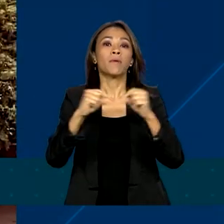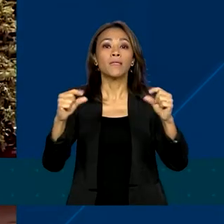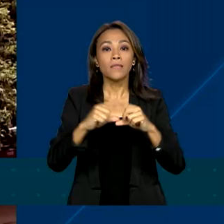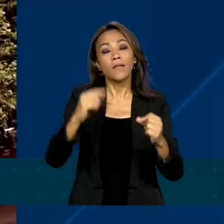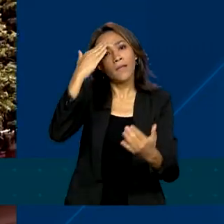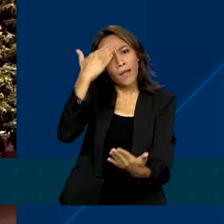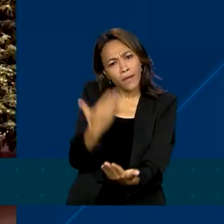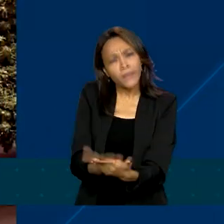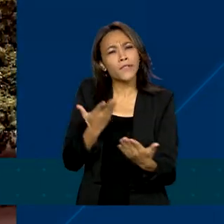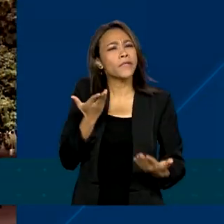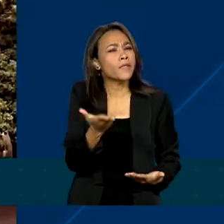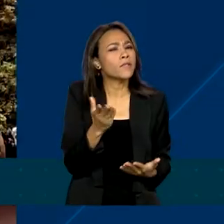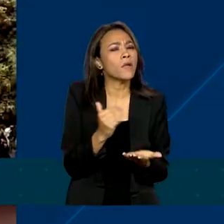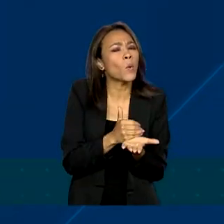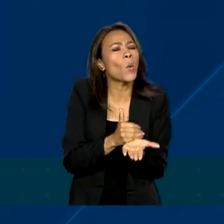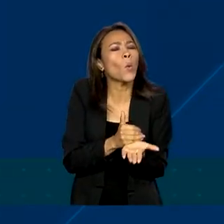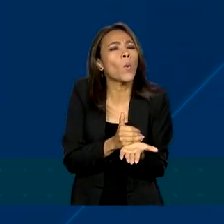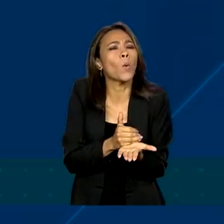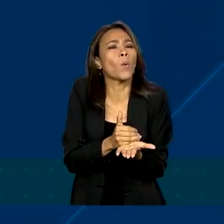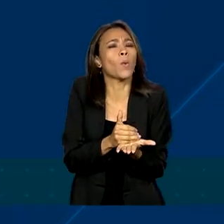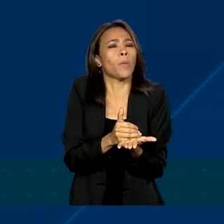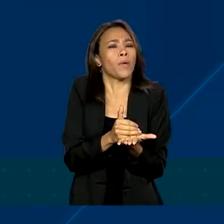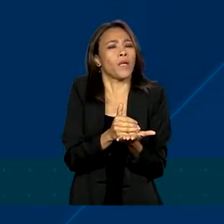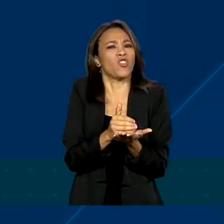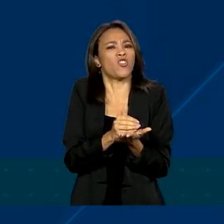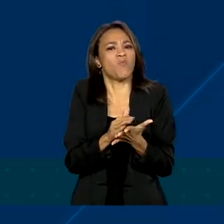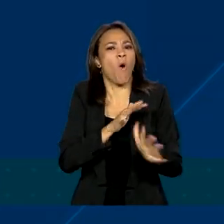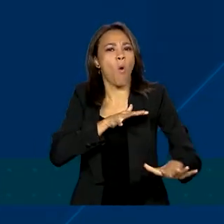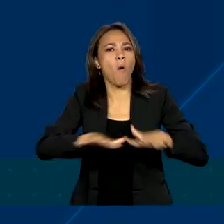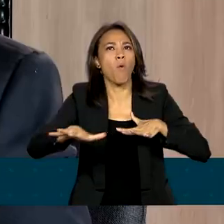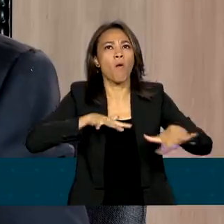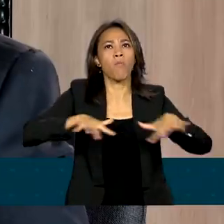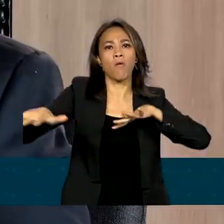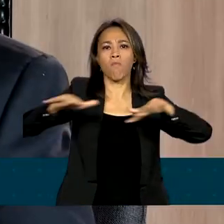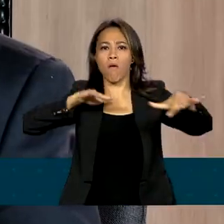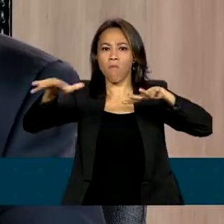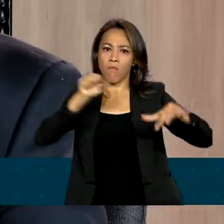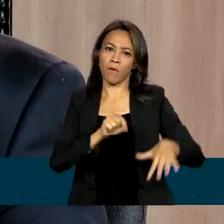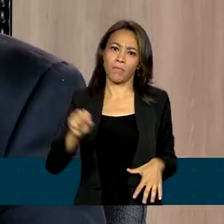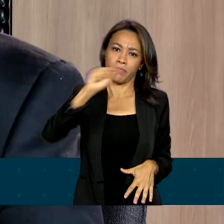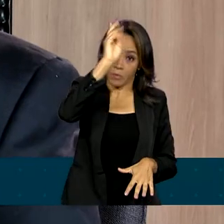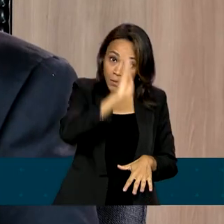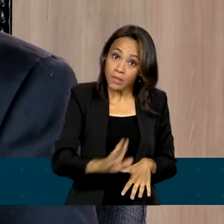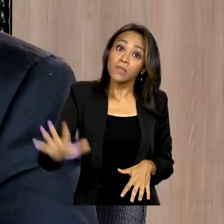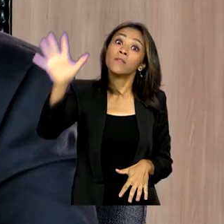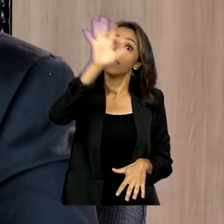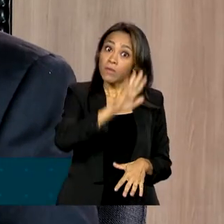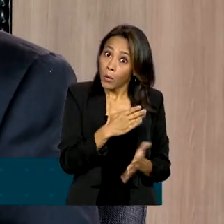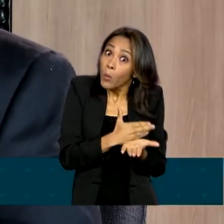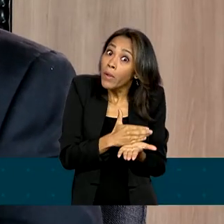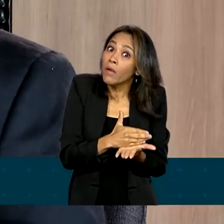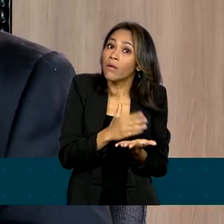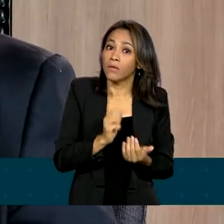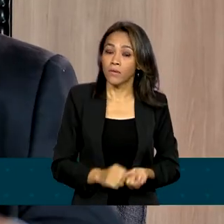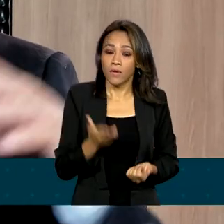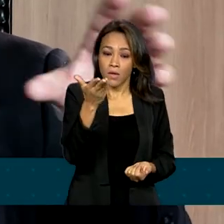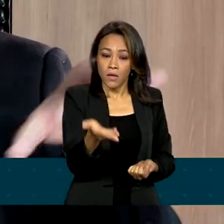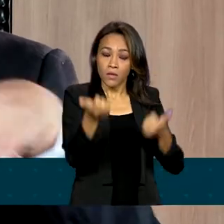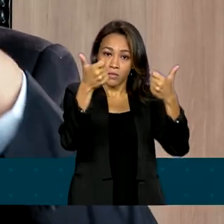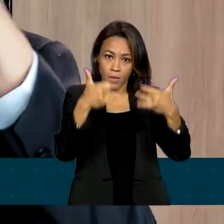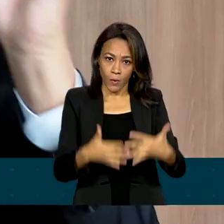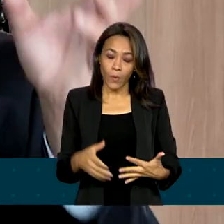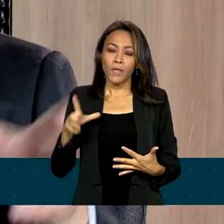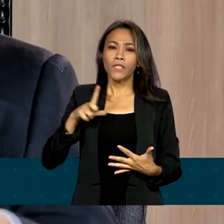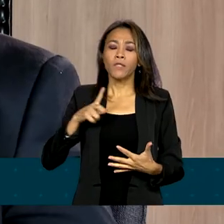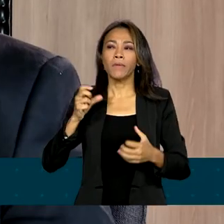acredita que isso seria apenas o início de um grande movimento nacional. Creio que havia uma expectativa ali dos